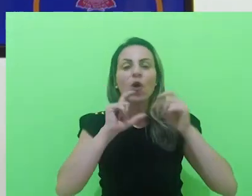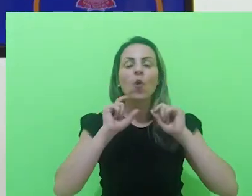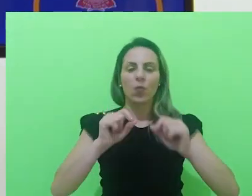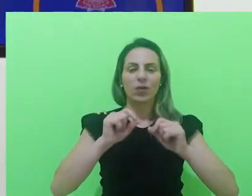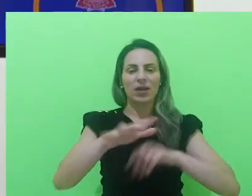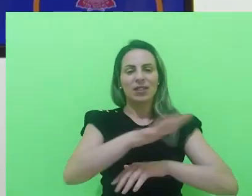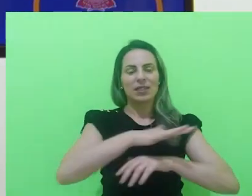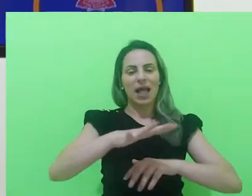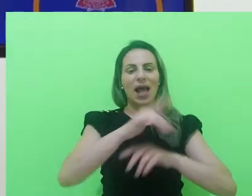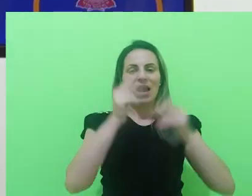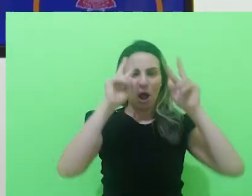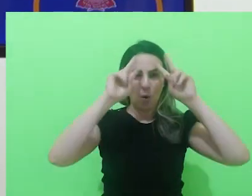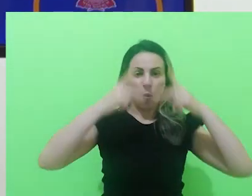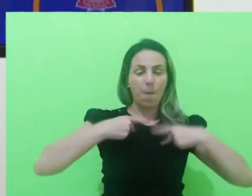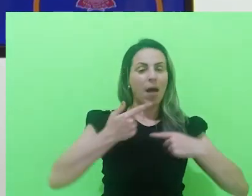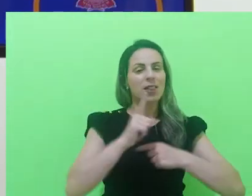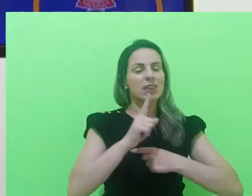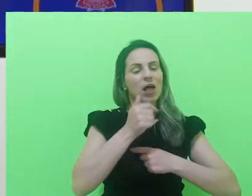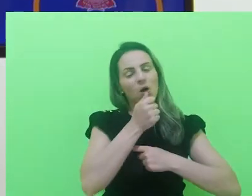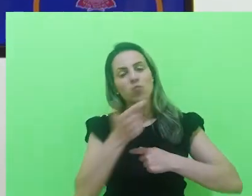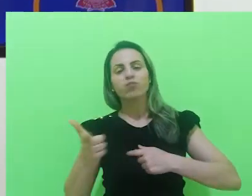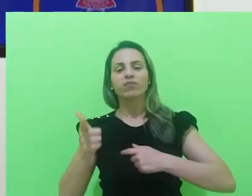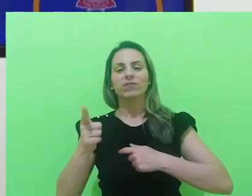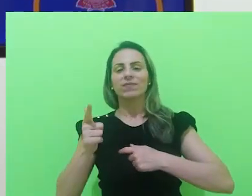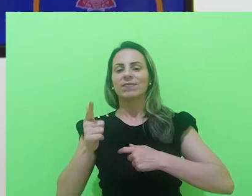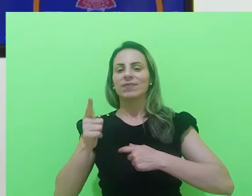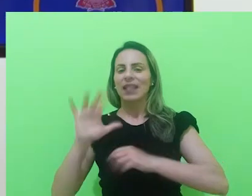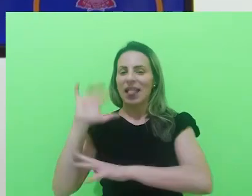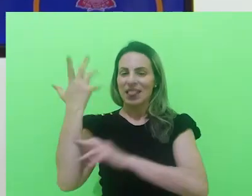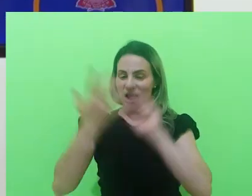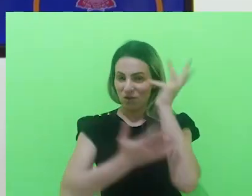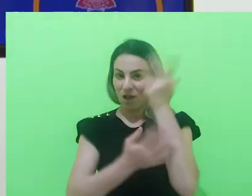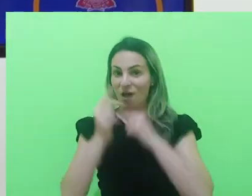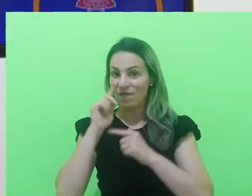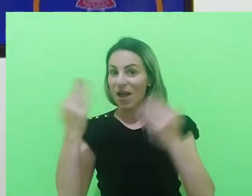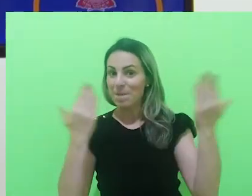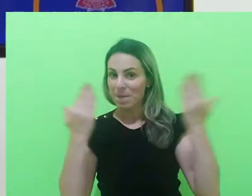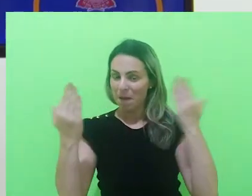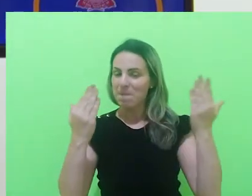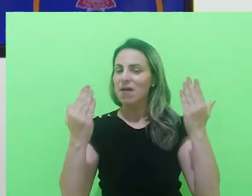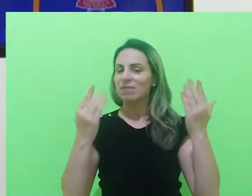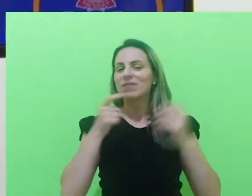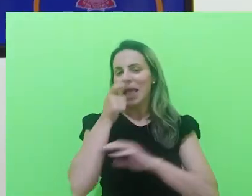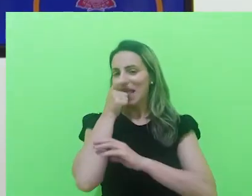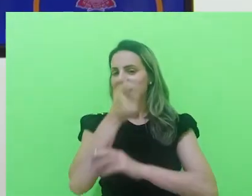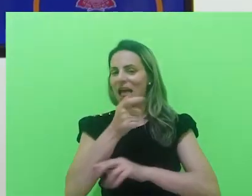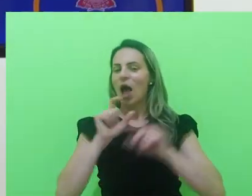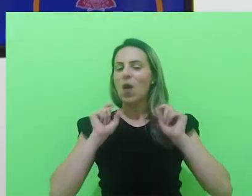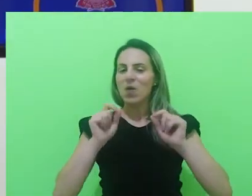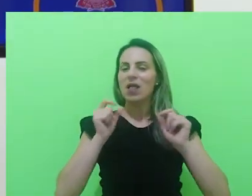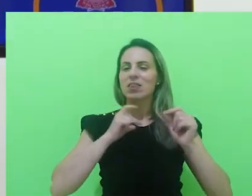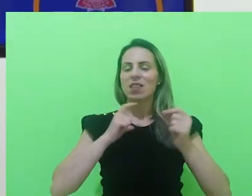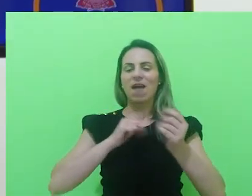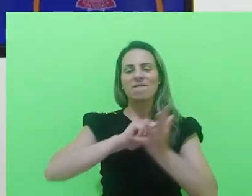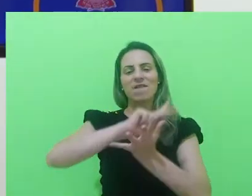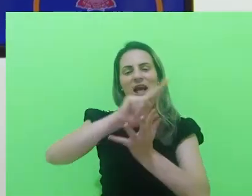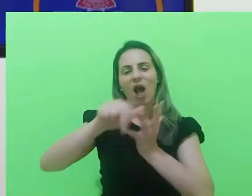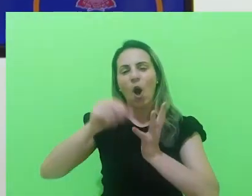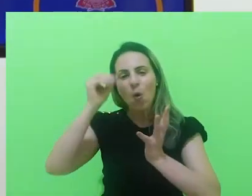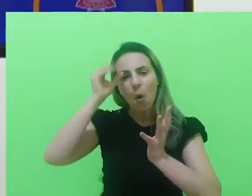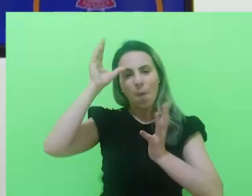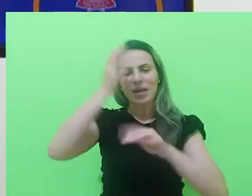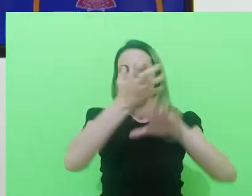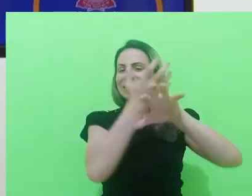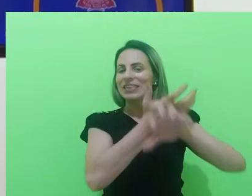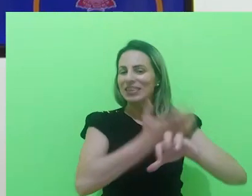humana e não da natureza. Tudo bem? Então, veja que é uma dinâmica bem interessante, em você vai ficar bem eclético em relação às